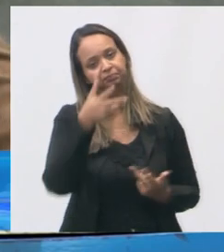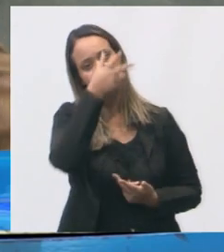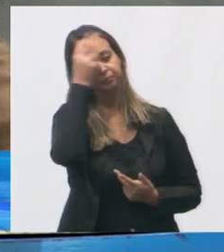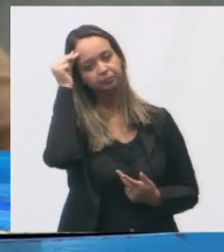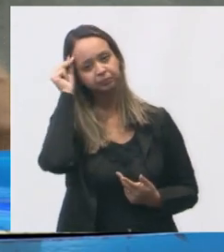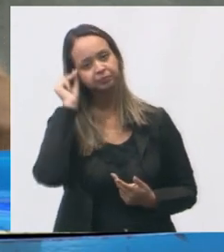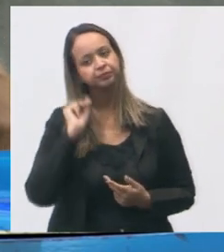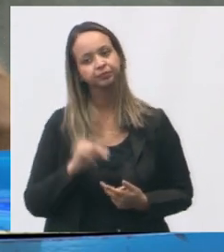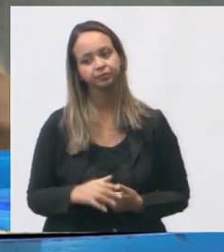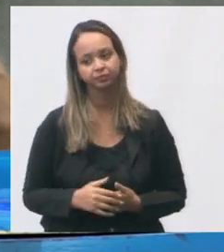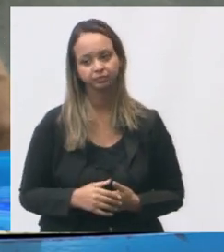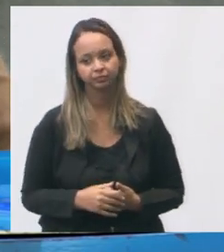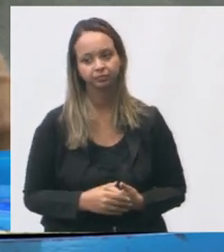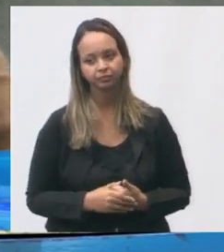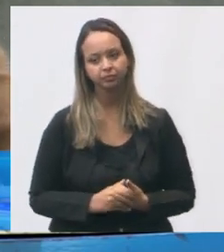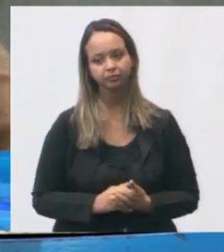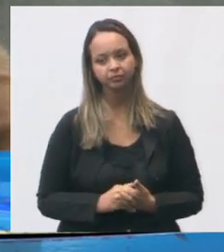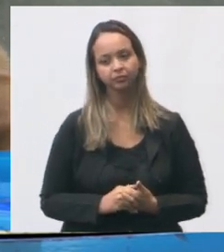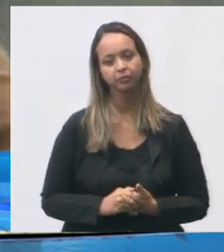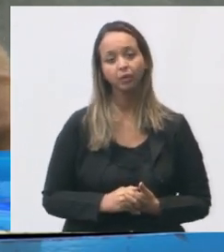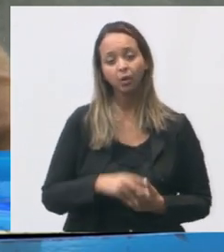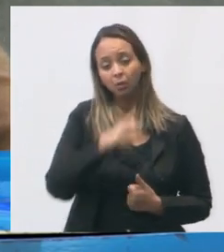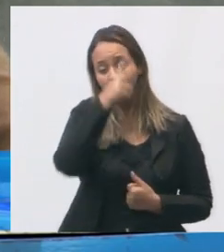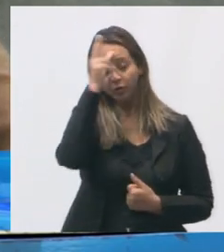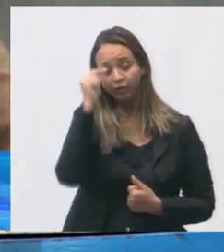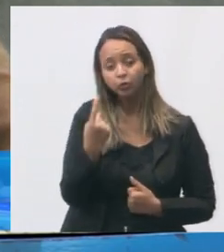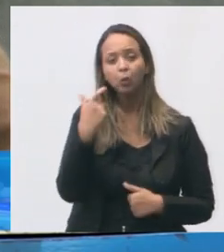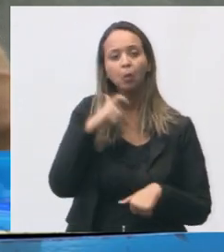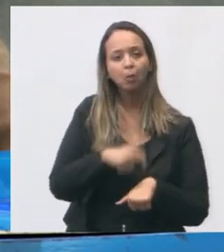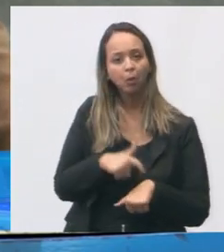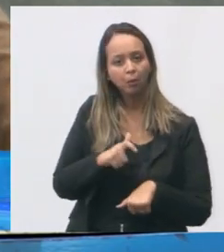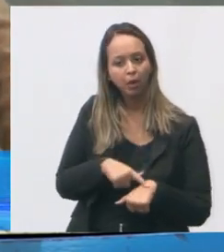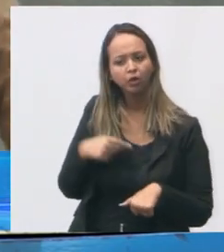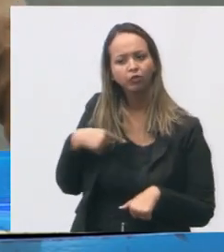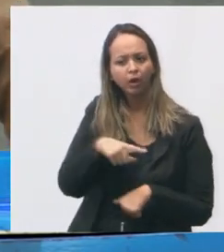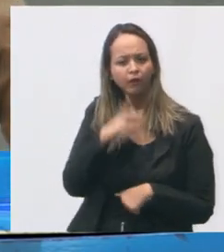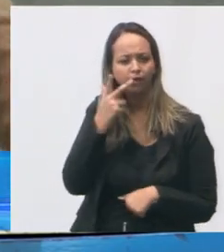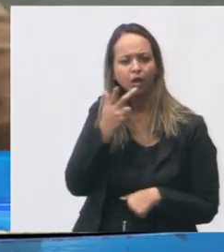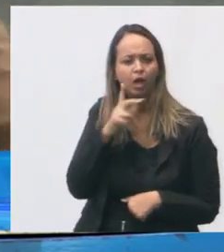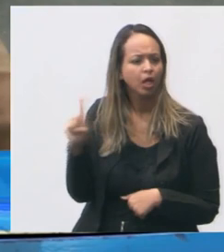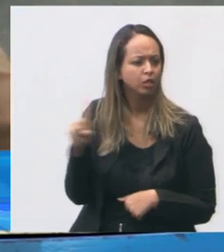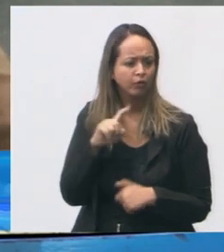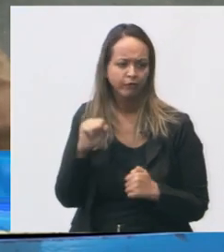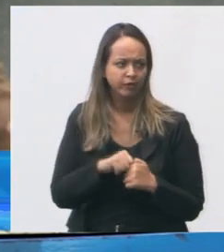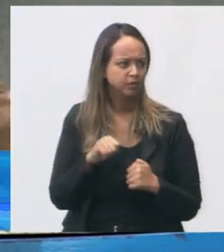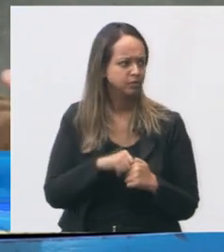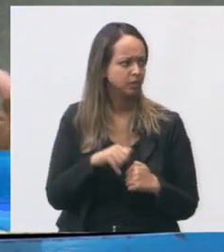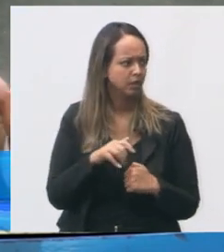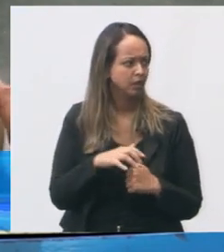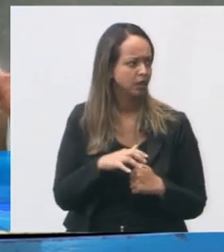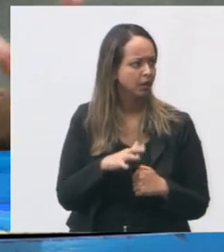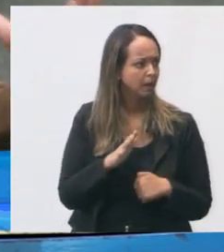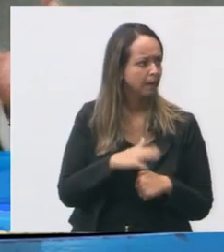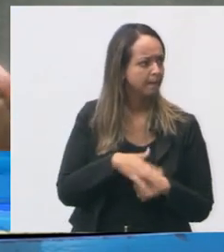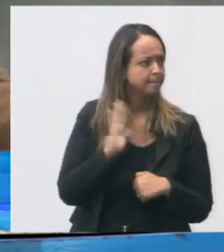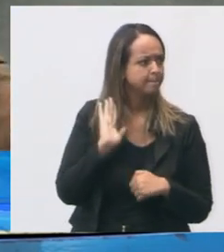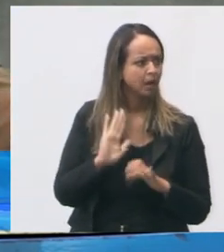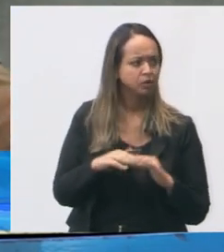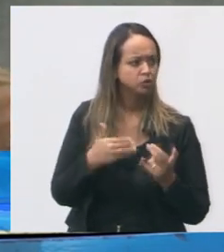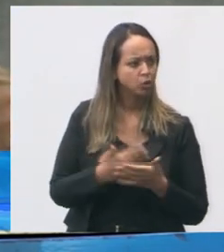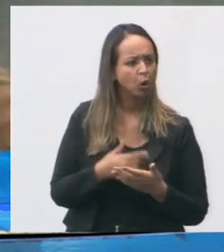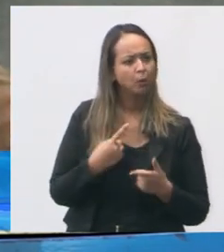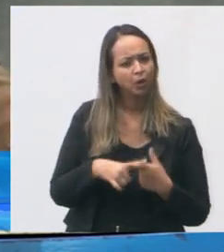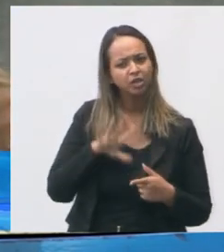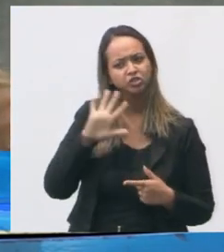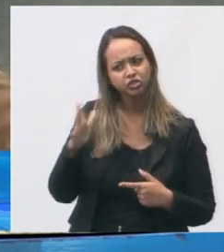sim, o prefeito, em um momento, ele foi no bairro e disse que não faria mais escola alguma lá porque ele já tinha feito na ilha de Santa Maria.